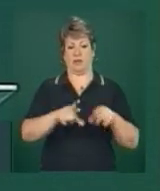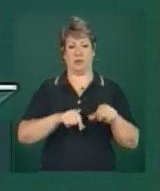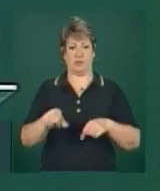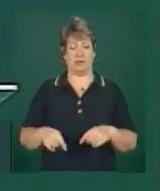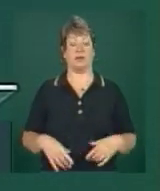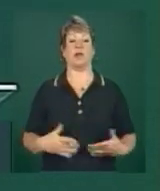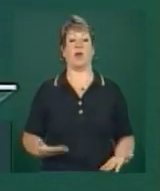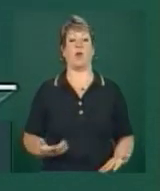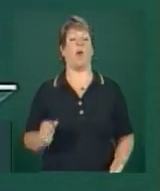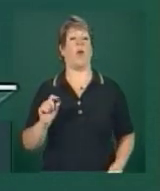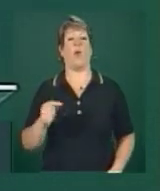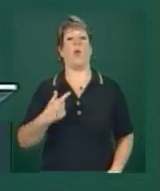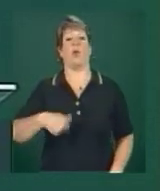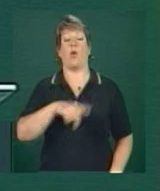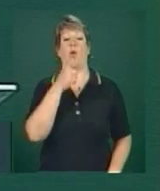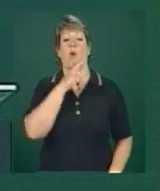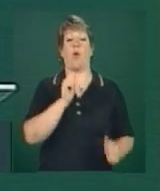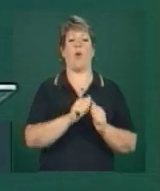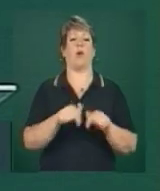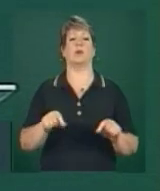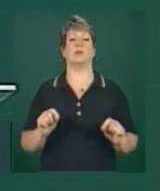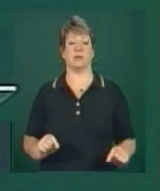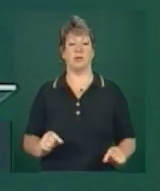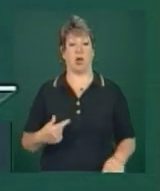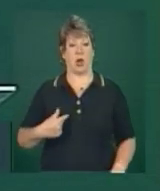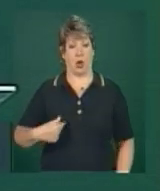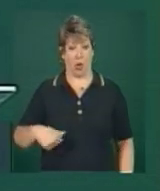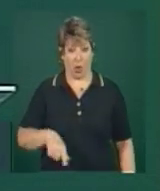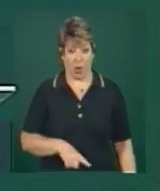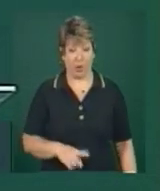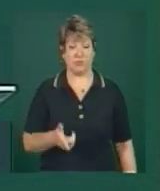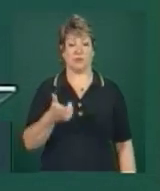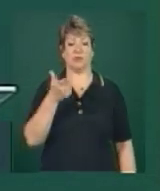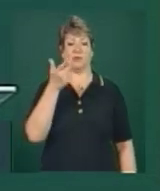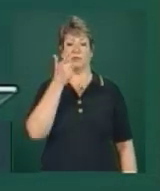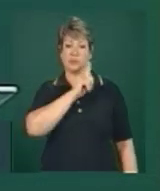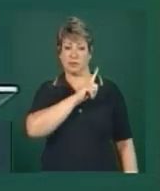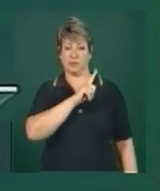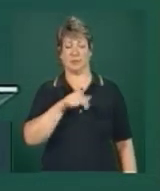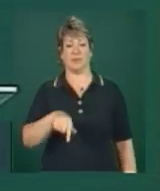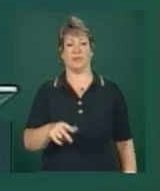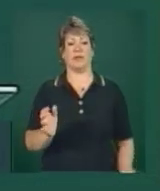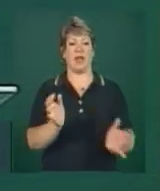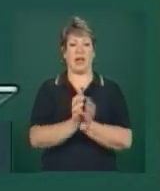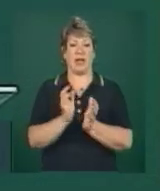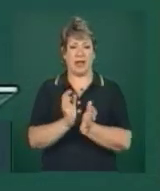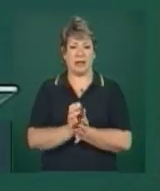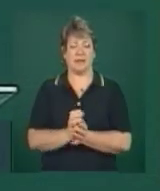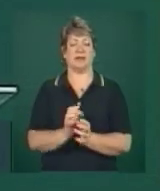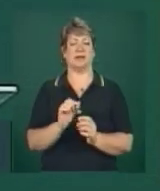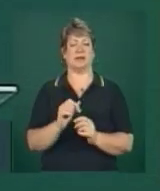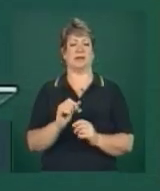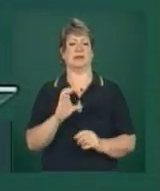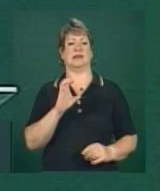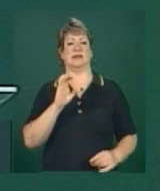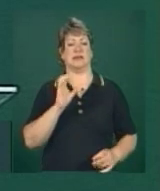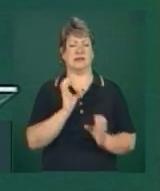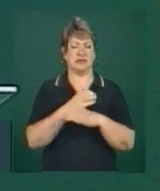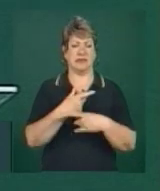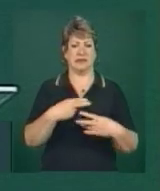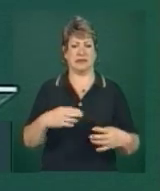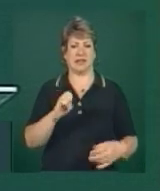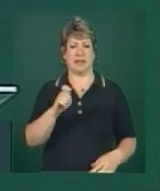O que que nós conseguiremos com isso? Nós conseguiremos com isso que na área de ciências exatas, engenharia,